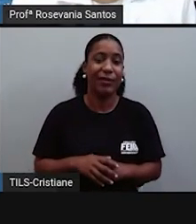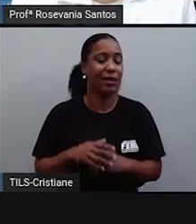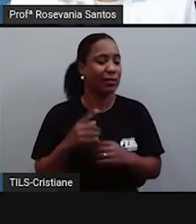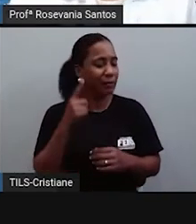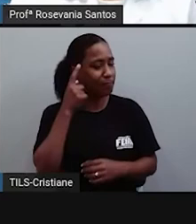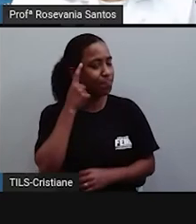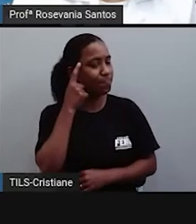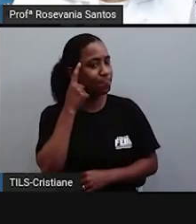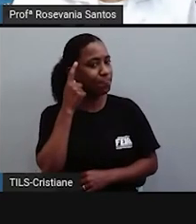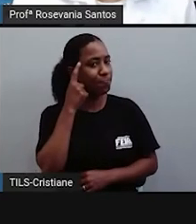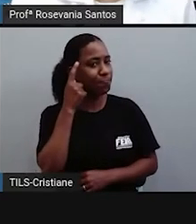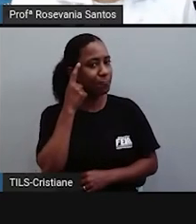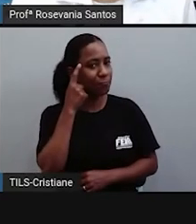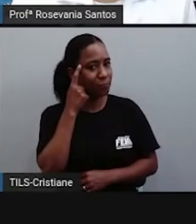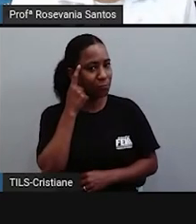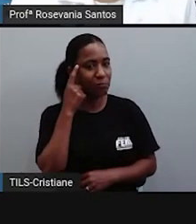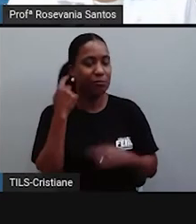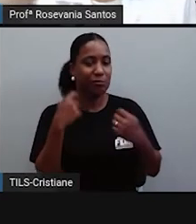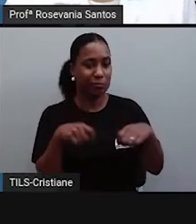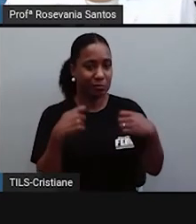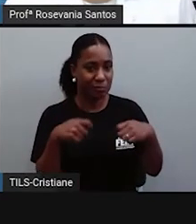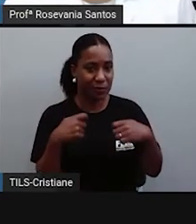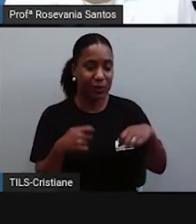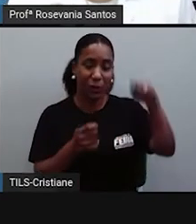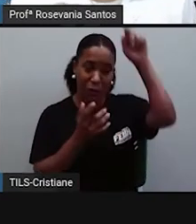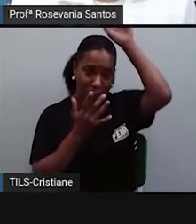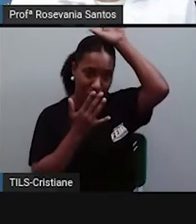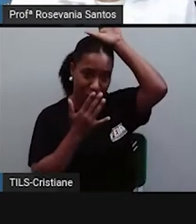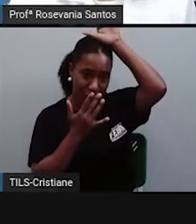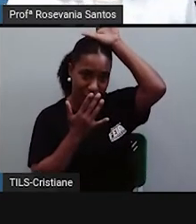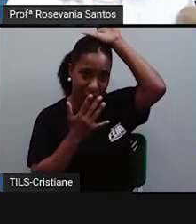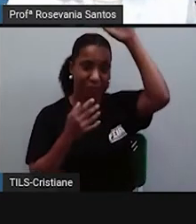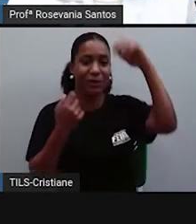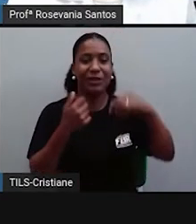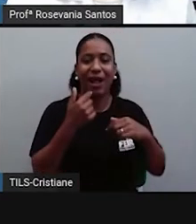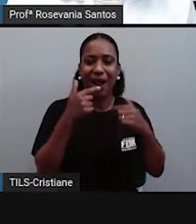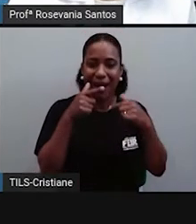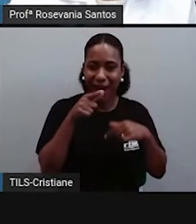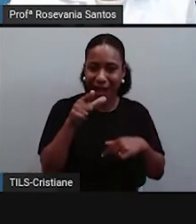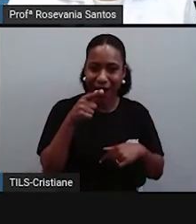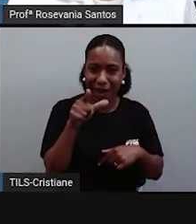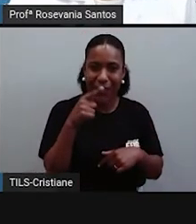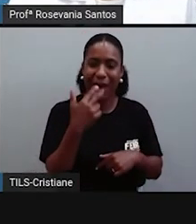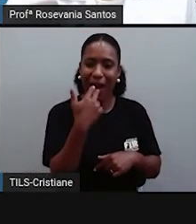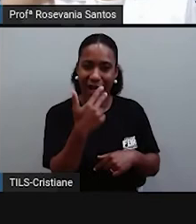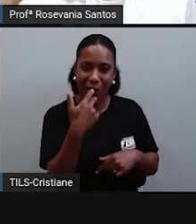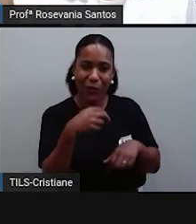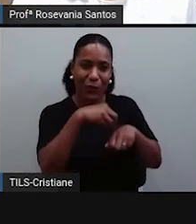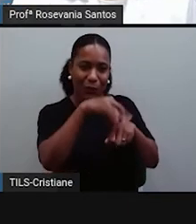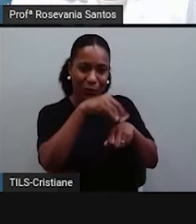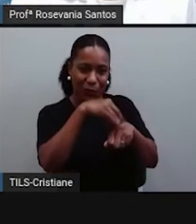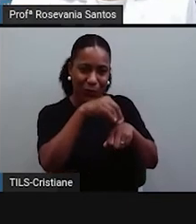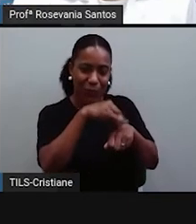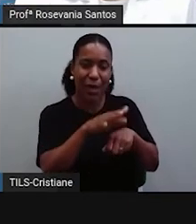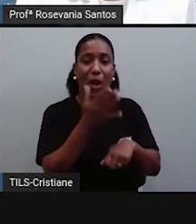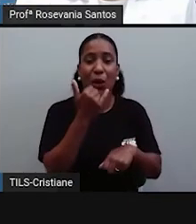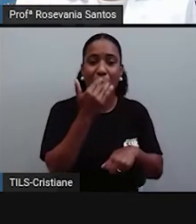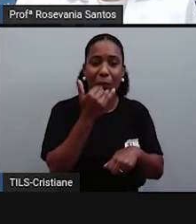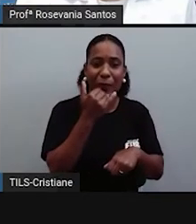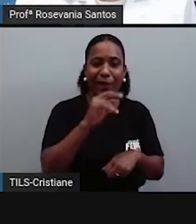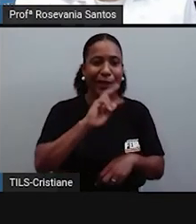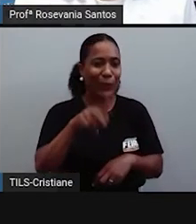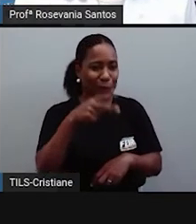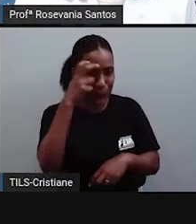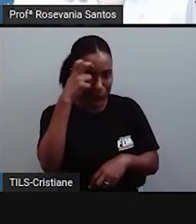tentaram? Vamos colonizar os índios. Vamos ensinar nosso aluno a ele. Os nossos hábitos alimentares. A nossa forma de se